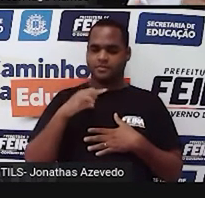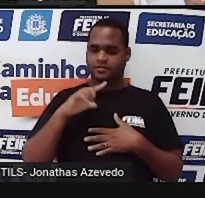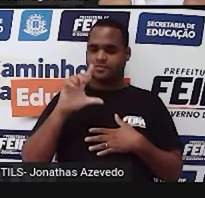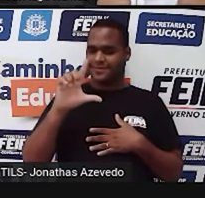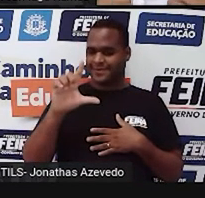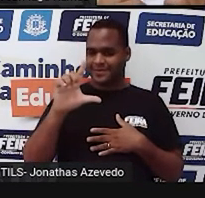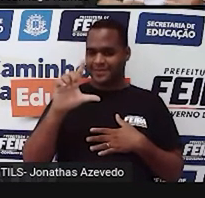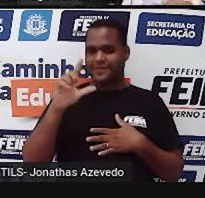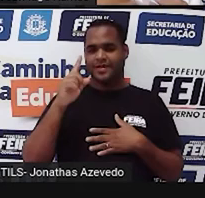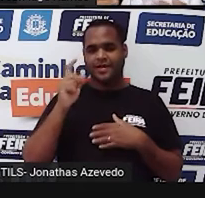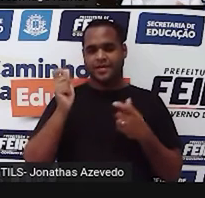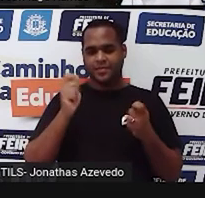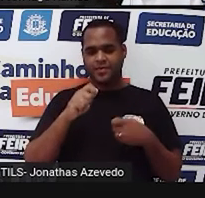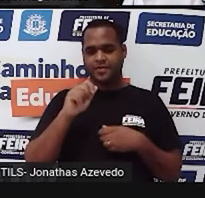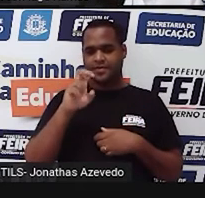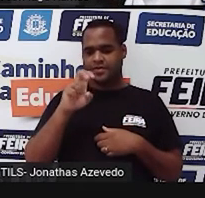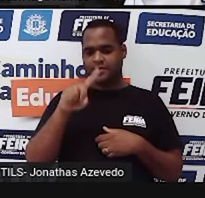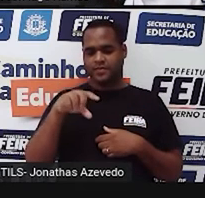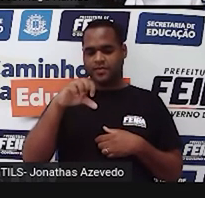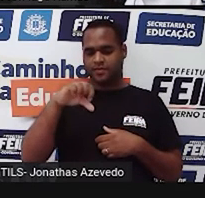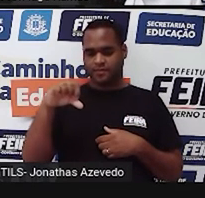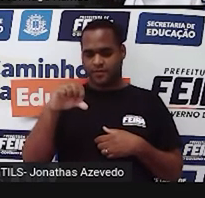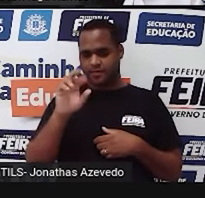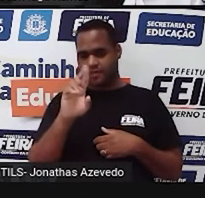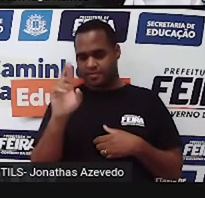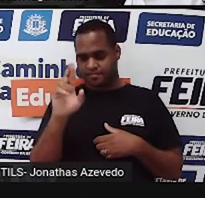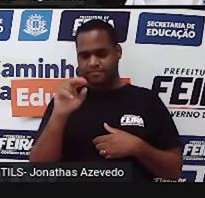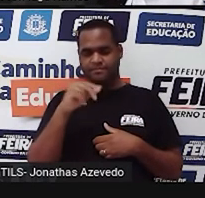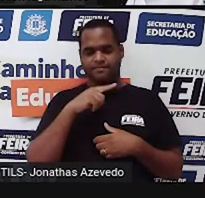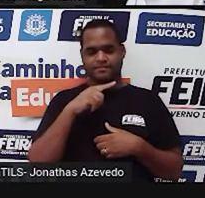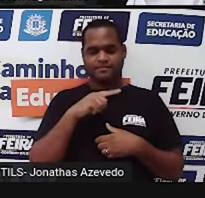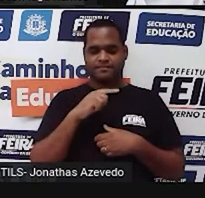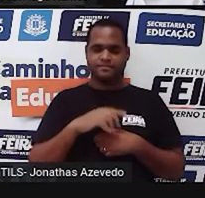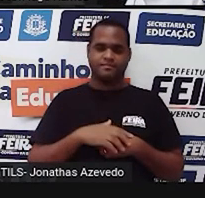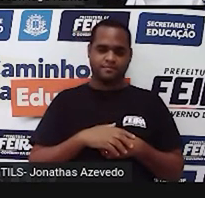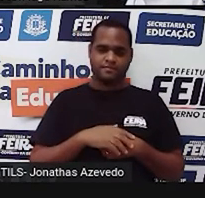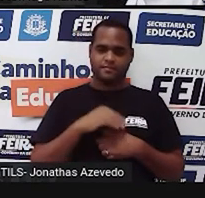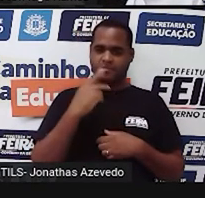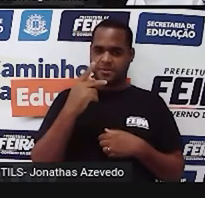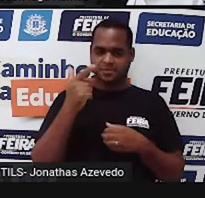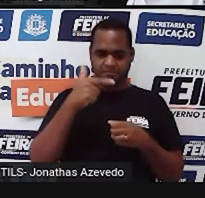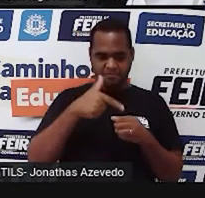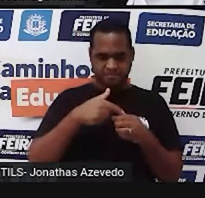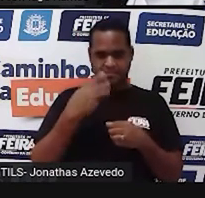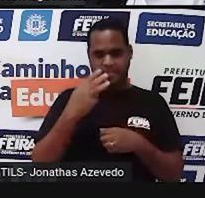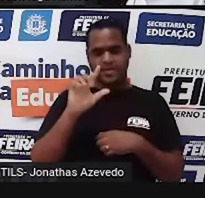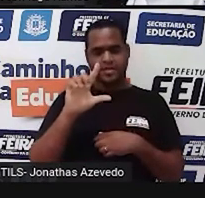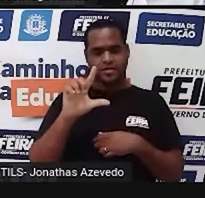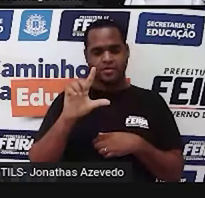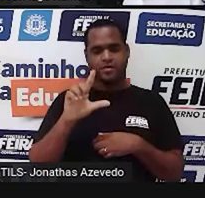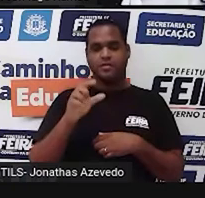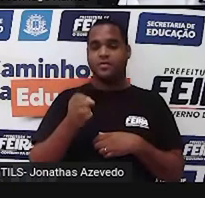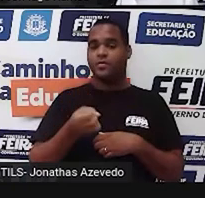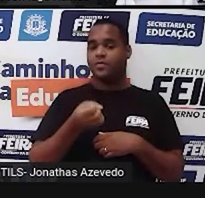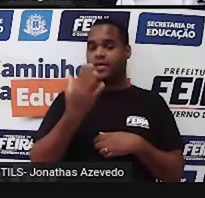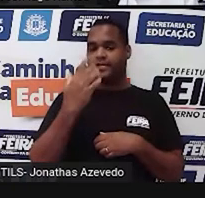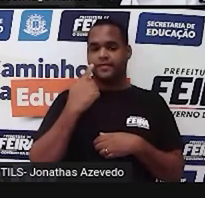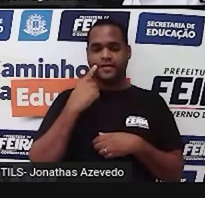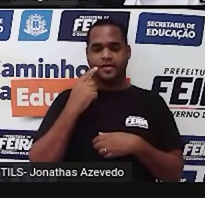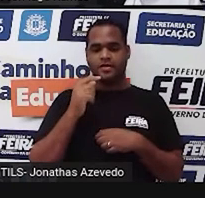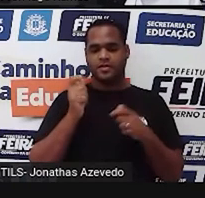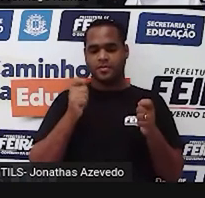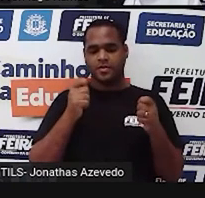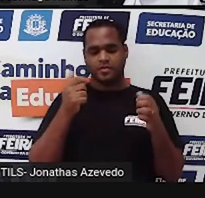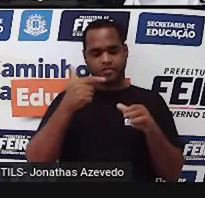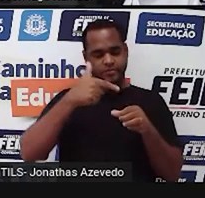combustível é R$5,99. Então, se você abastece 3 litros, quanto você vai pagar por esse